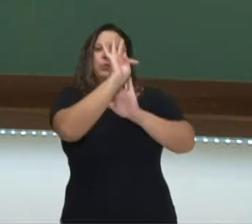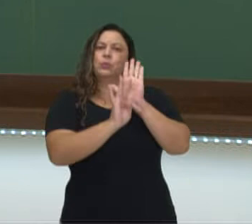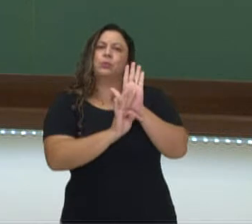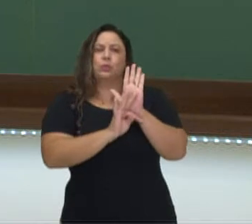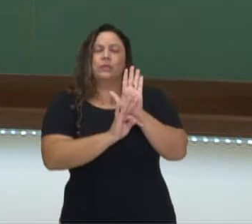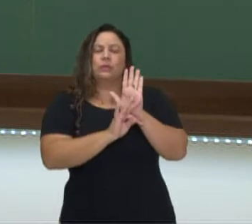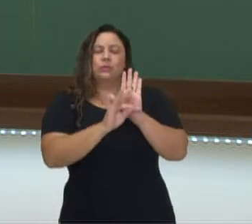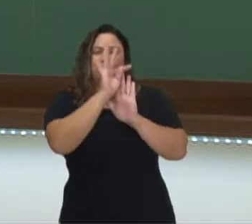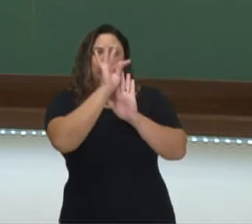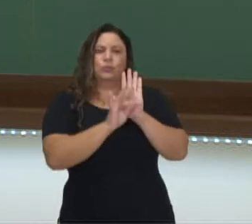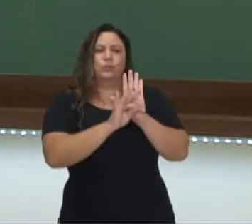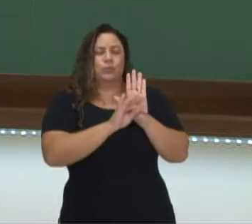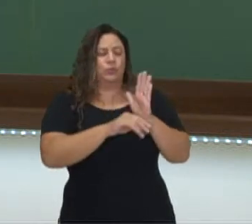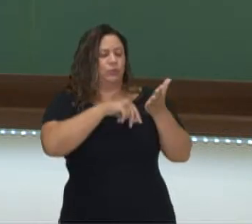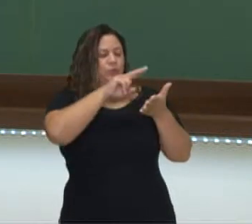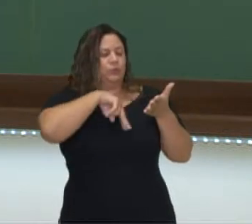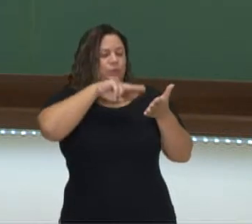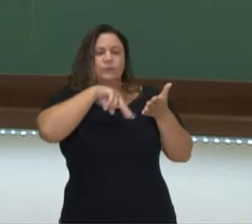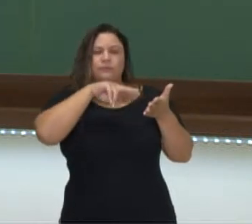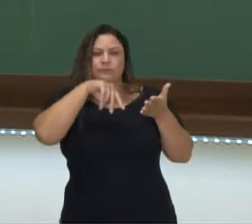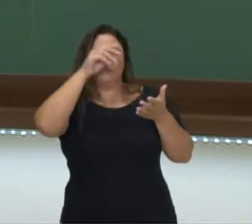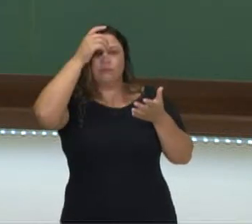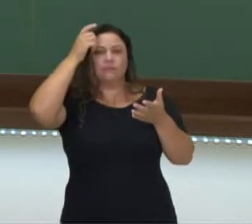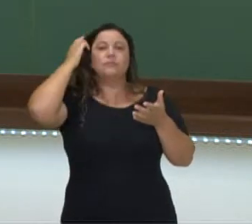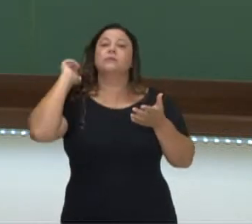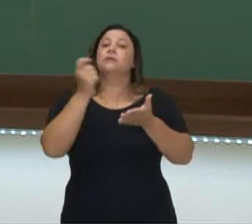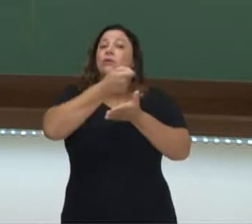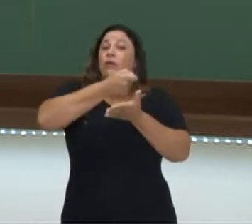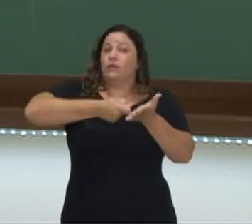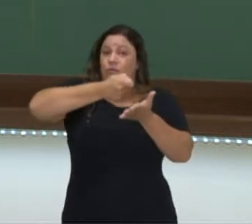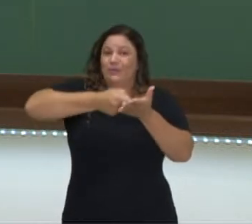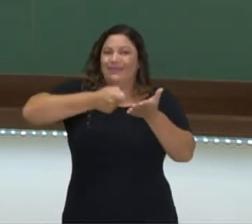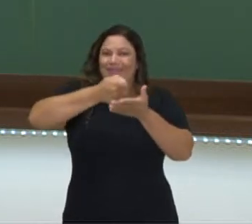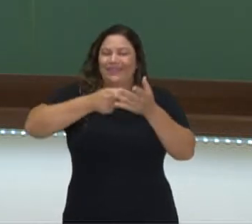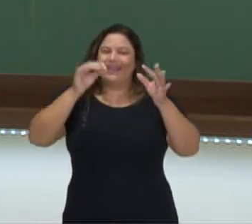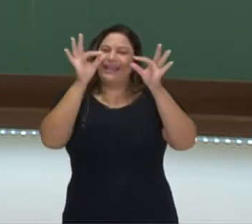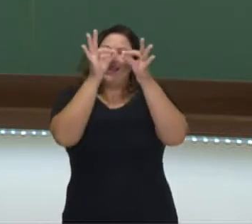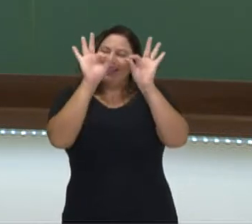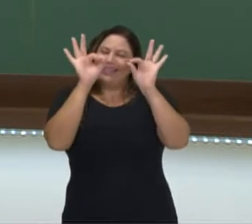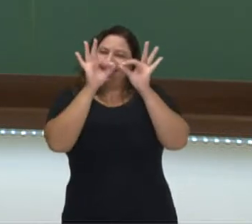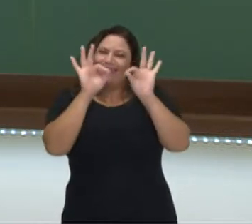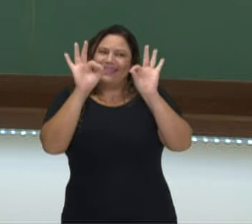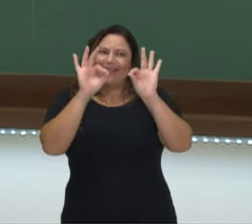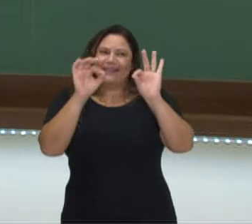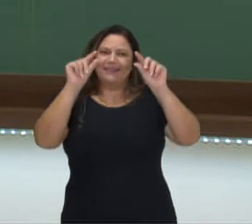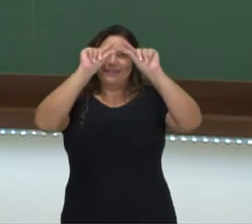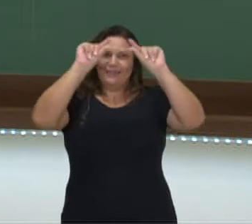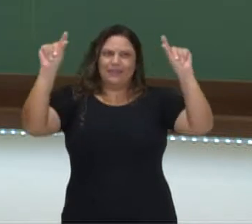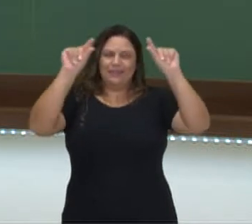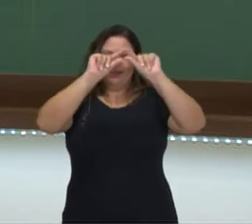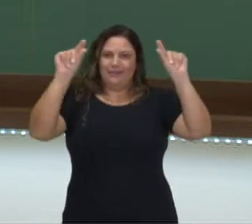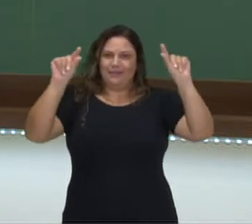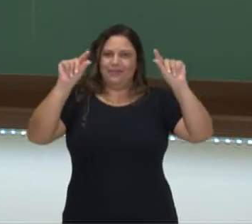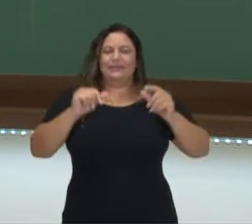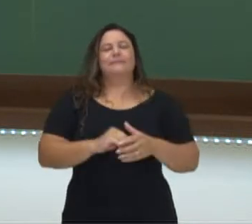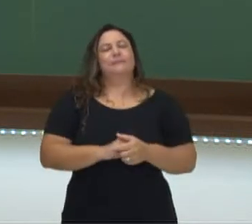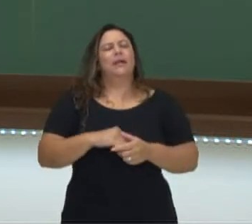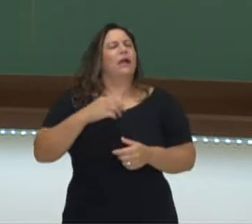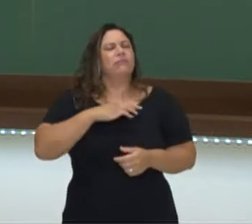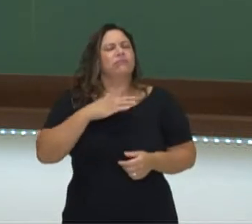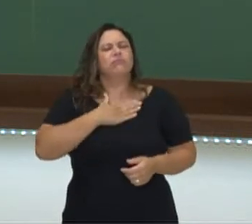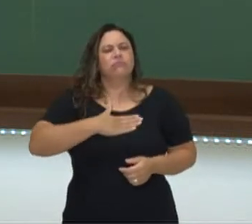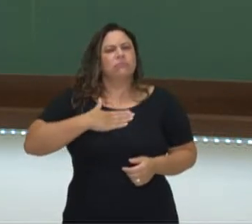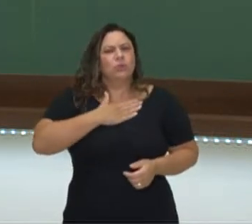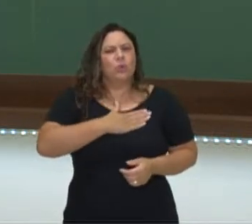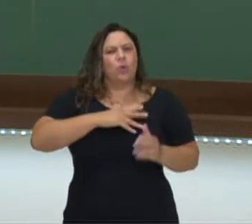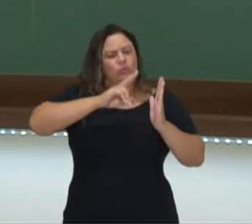precisa anotar as ideias principais. Então, você vai anotar os detalhes no topo da página. Eu gosto de fazer isso quando